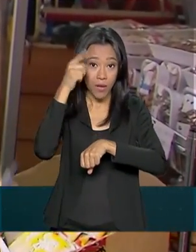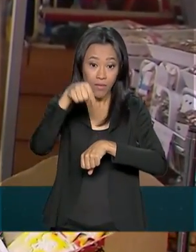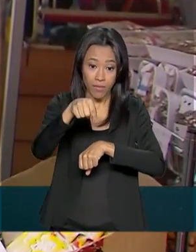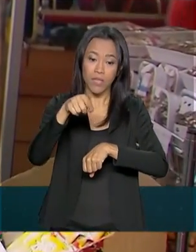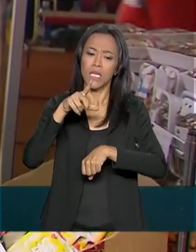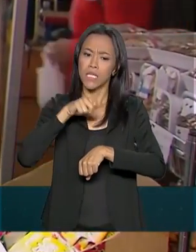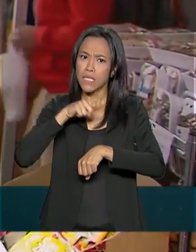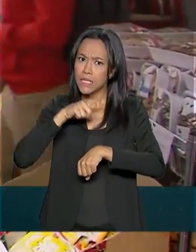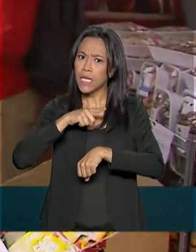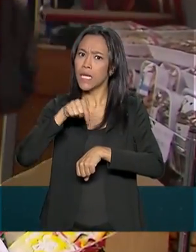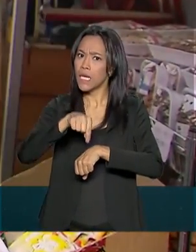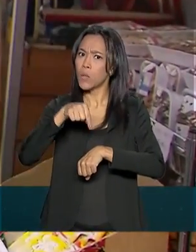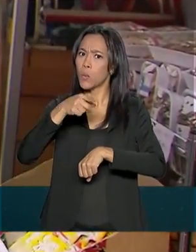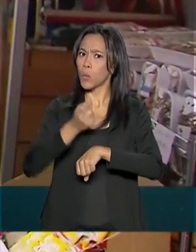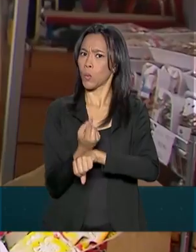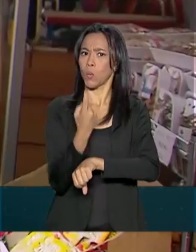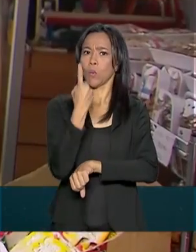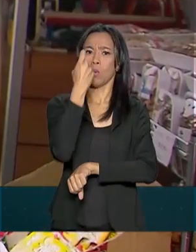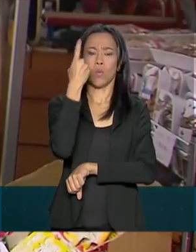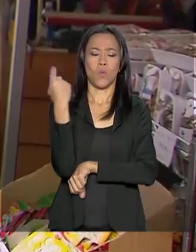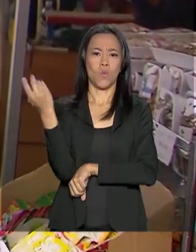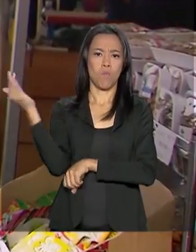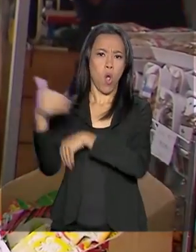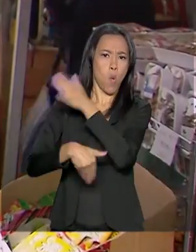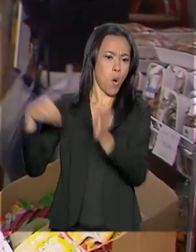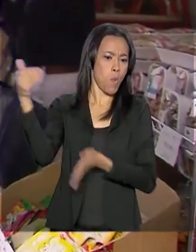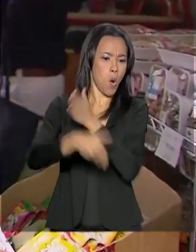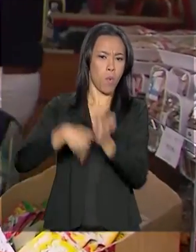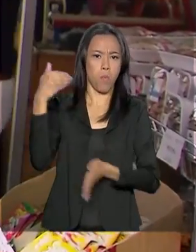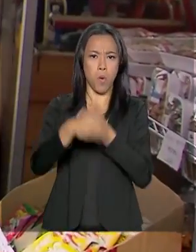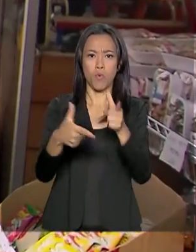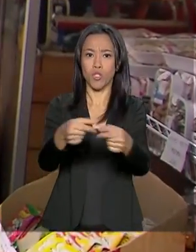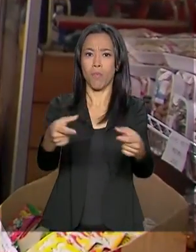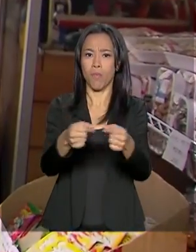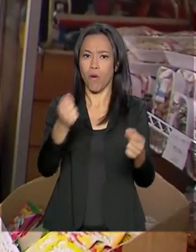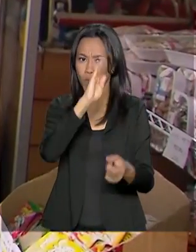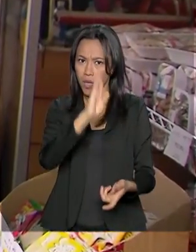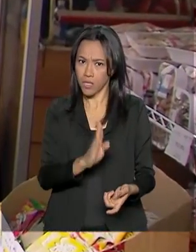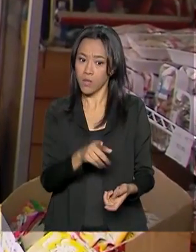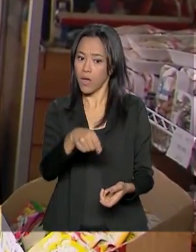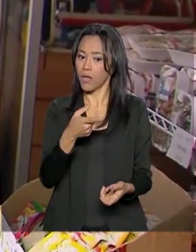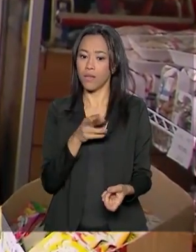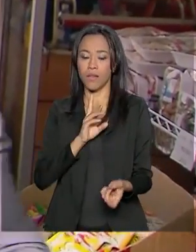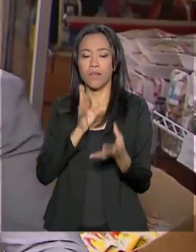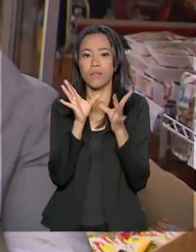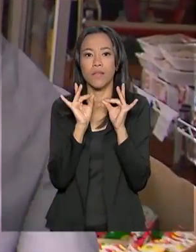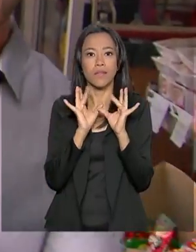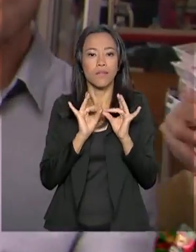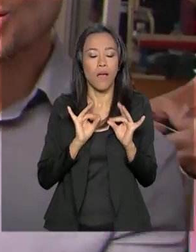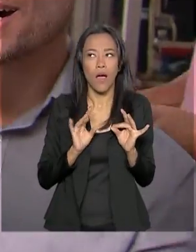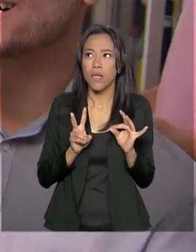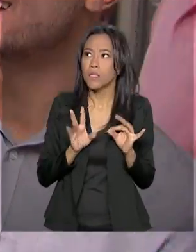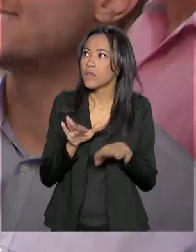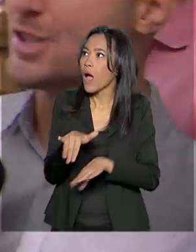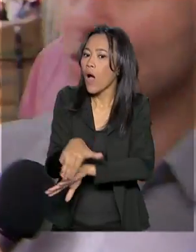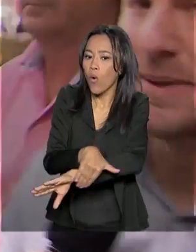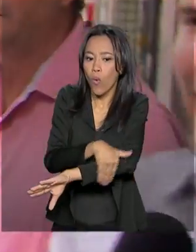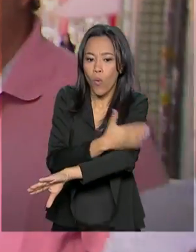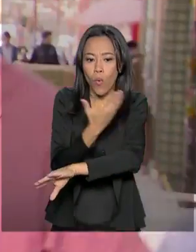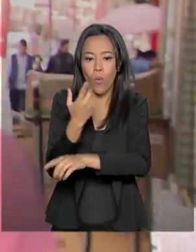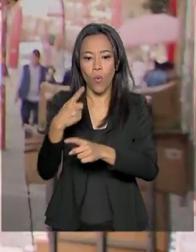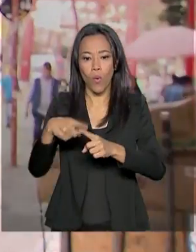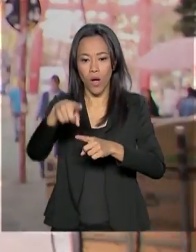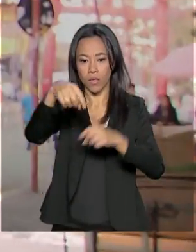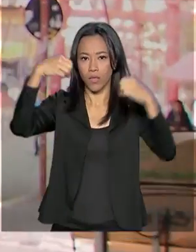marca a presença japonesa no Brasil. Aqui o Japão está representado em todos os detalhes. Na rua, nessas